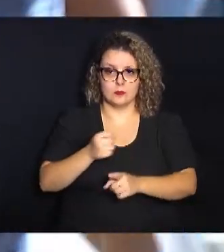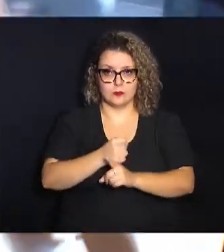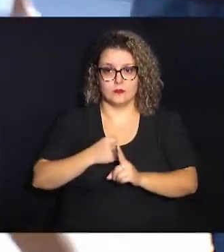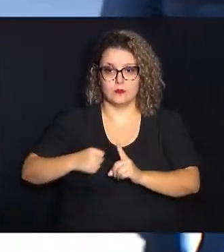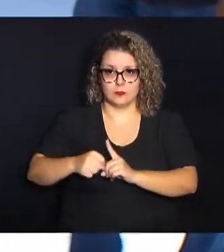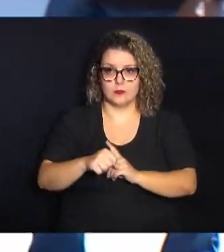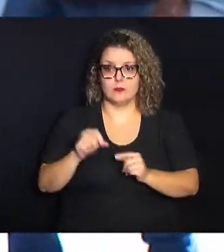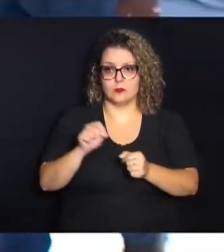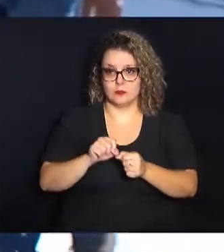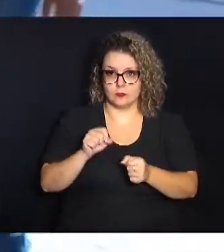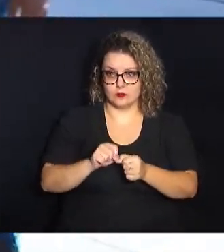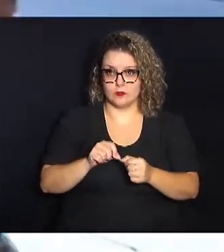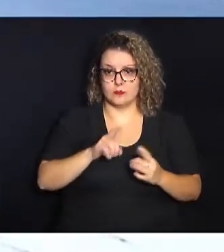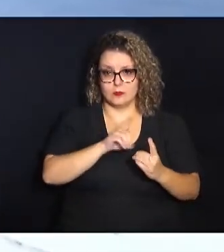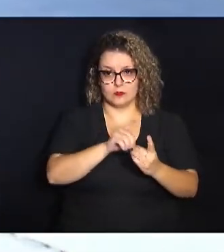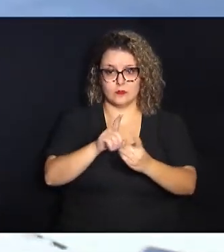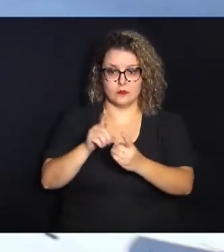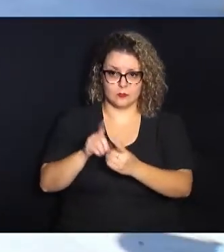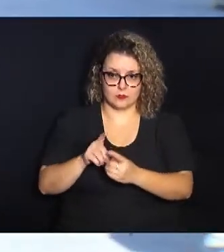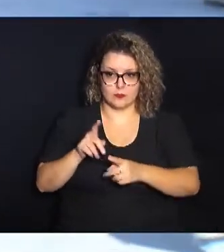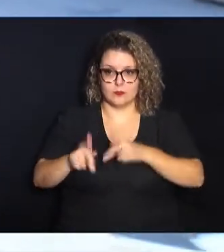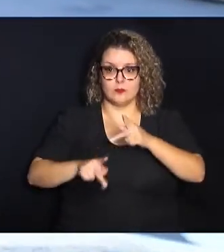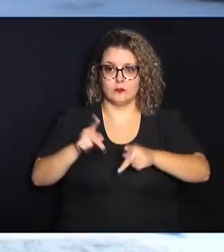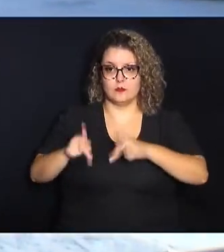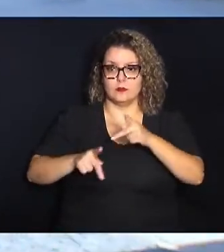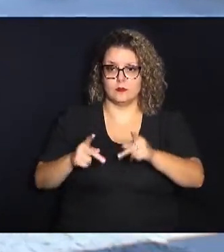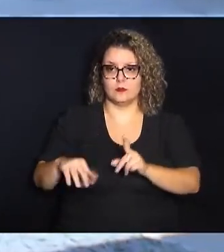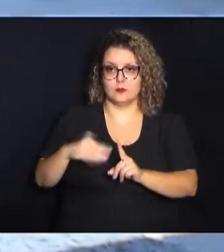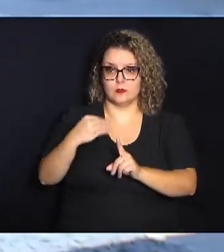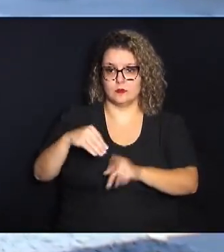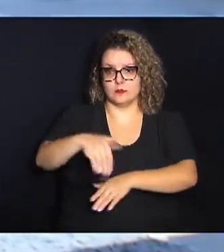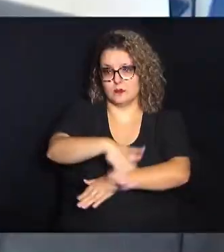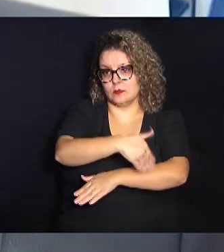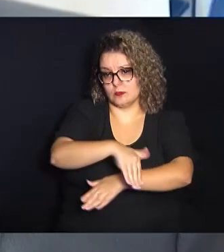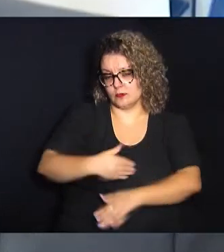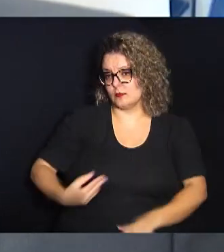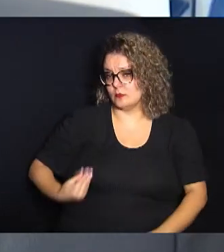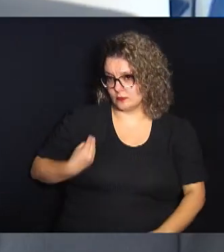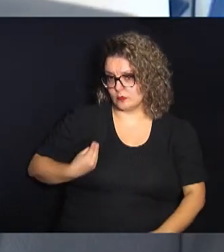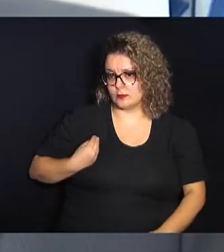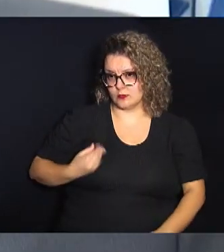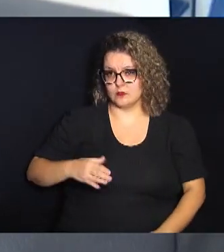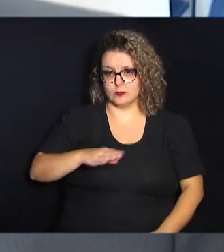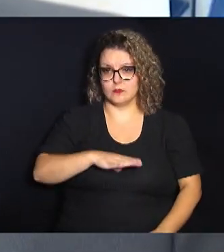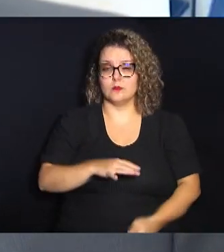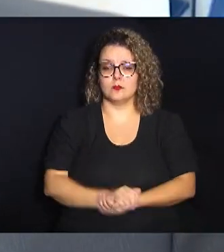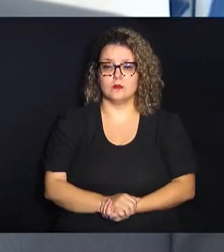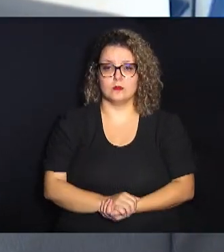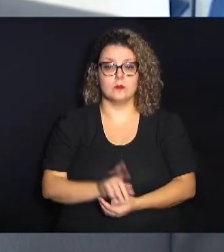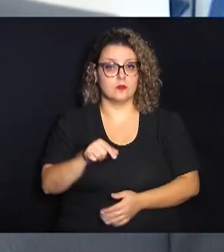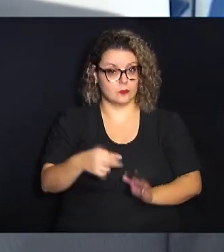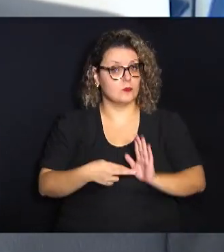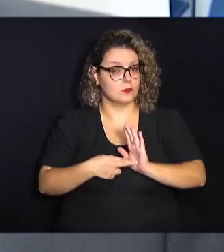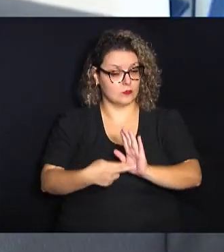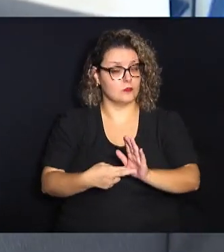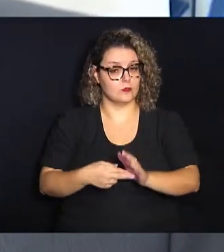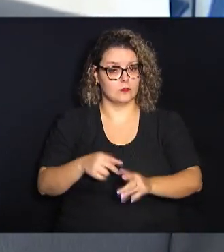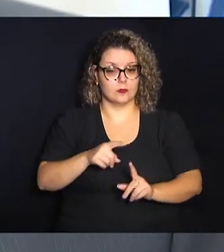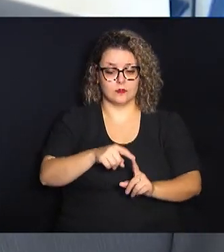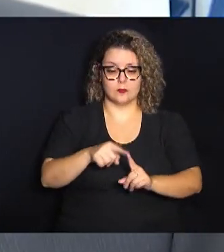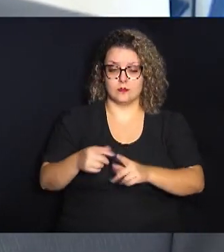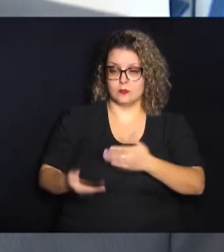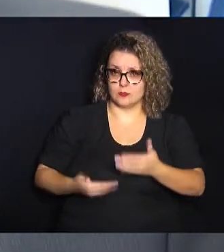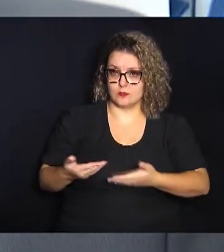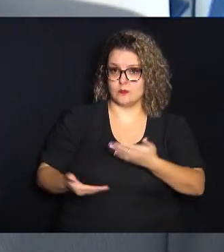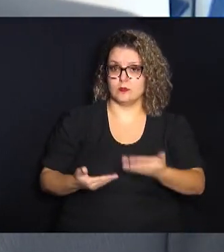realiza o atendimento para a população em situação de rua no município É uma das referências desse tipo de serviço voltado à